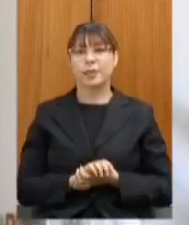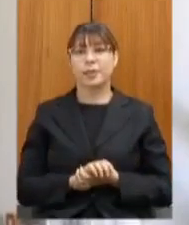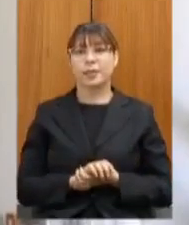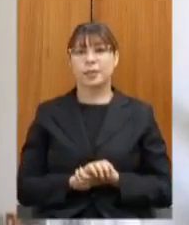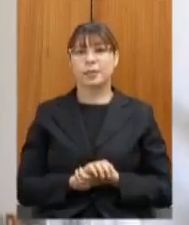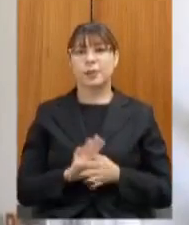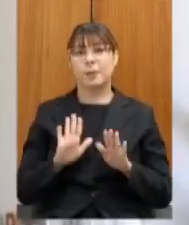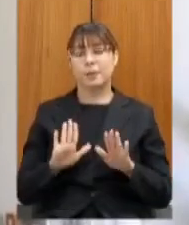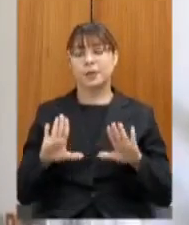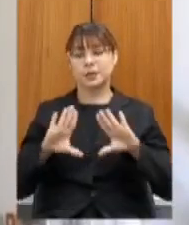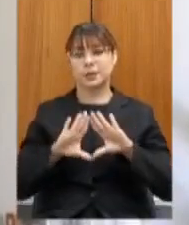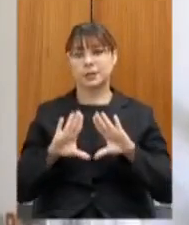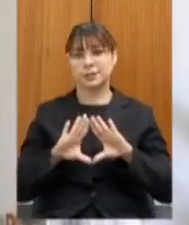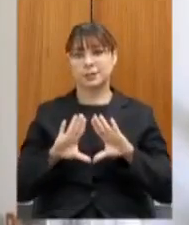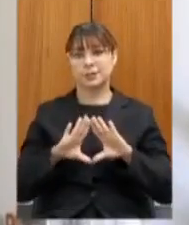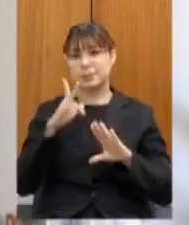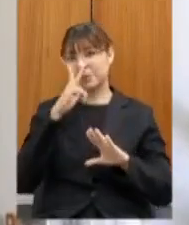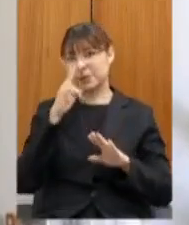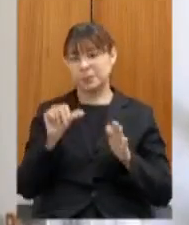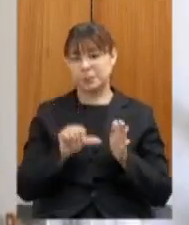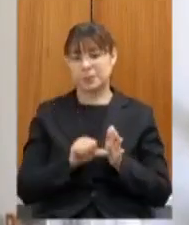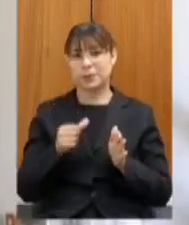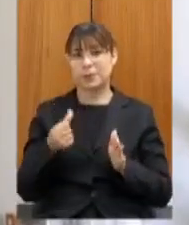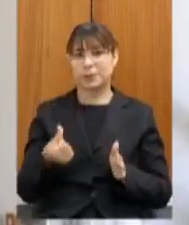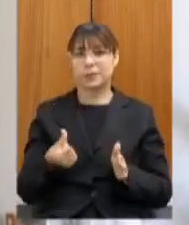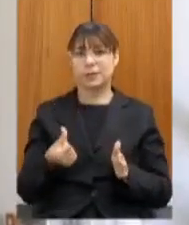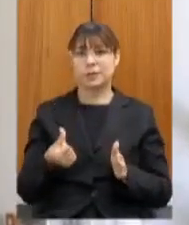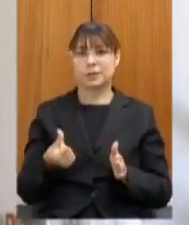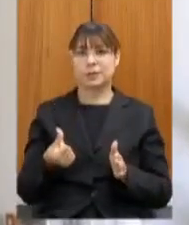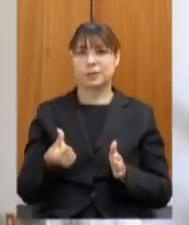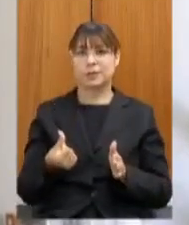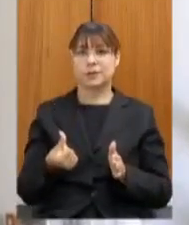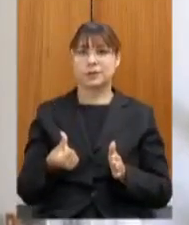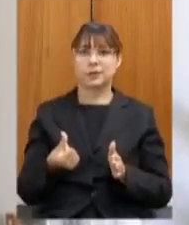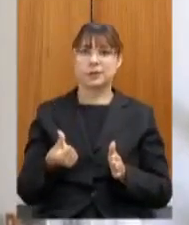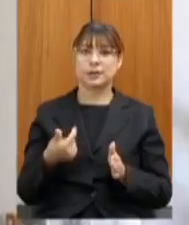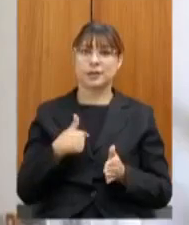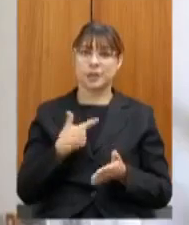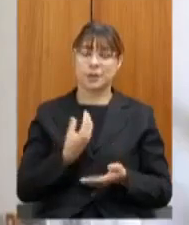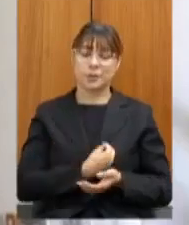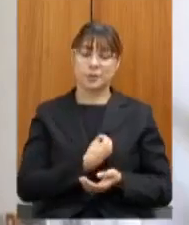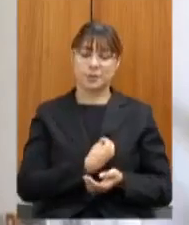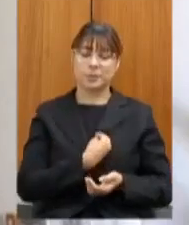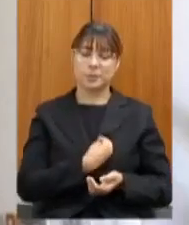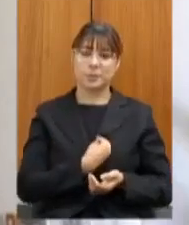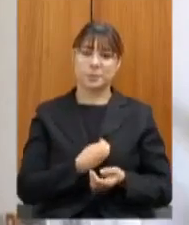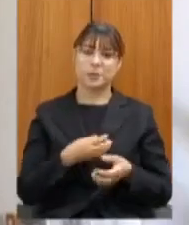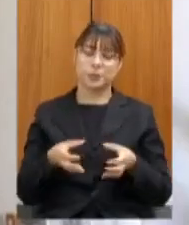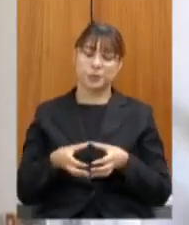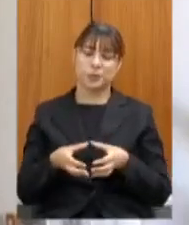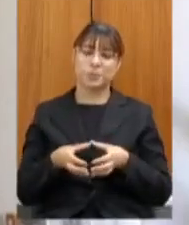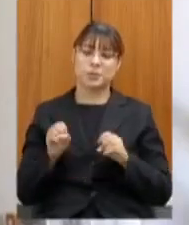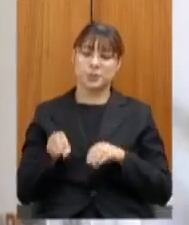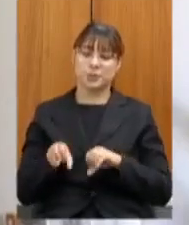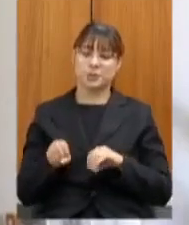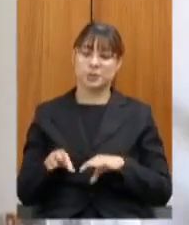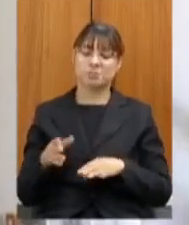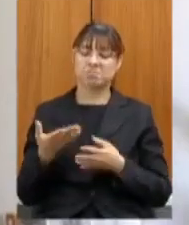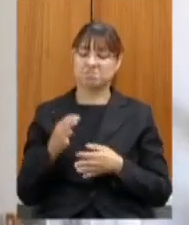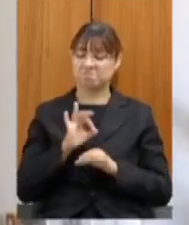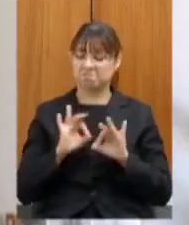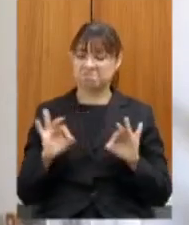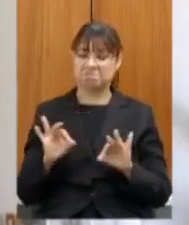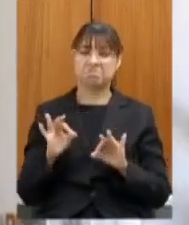Assembleia talvez seja a primeira vez que esteja participando na Comissão de Educação deputada Beatriz tão bem presidida e